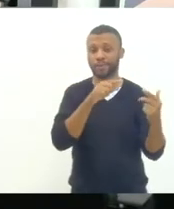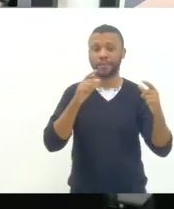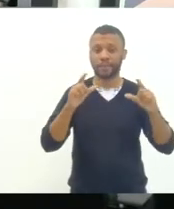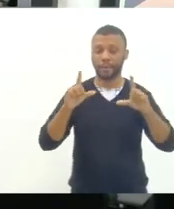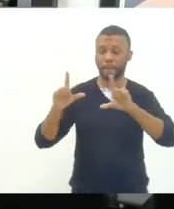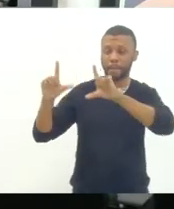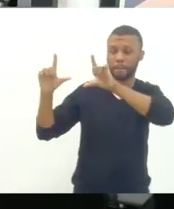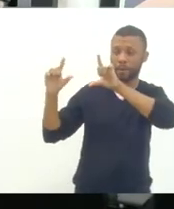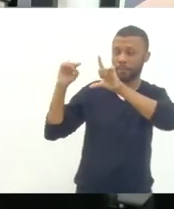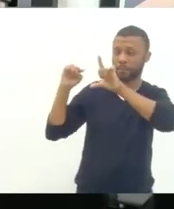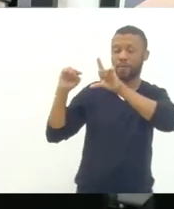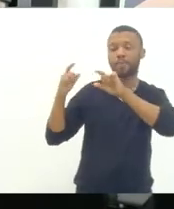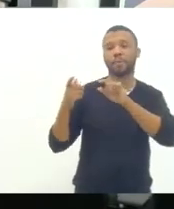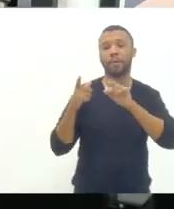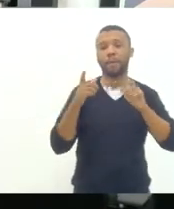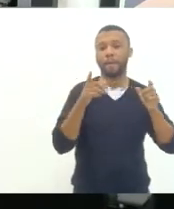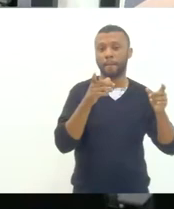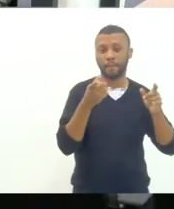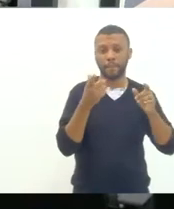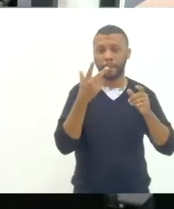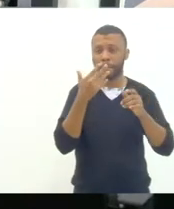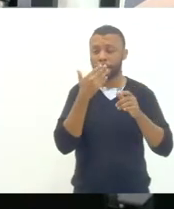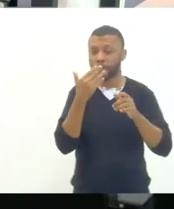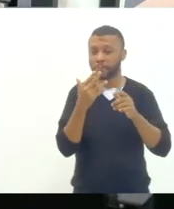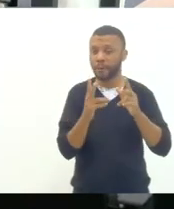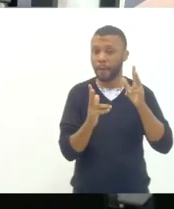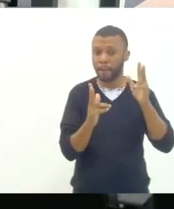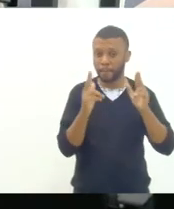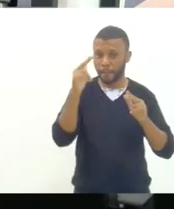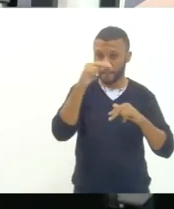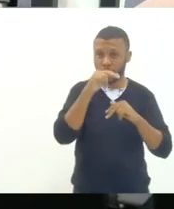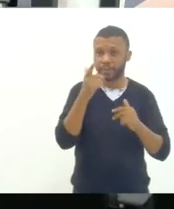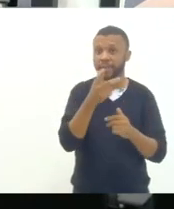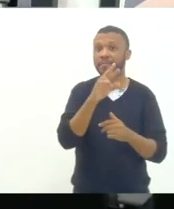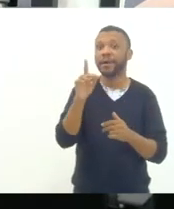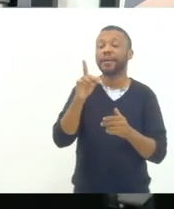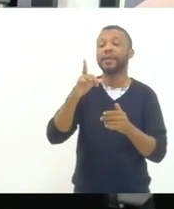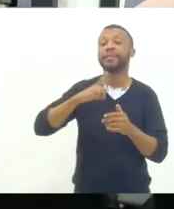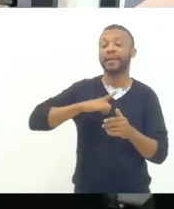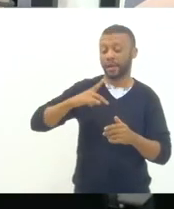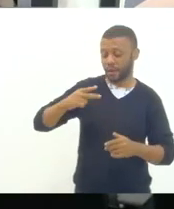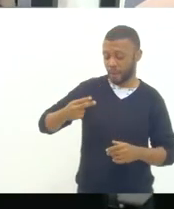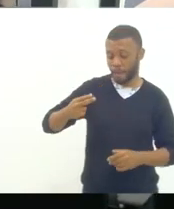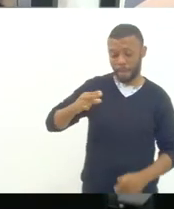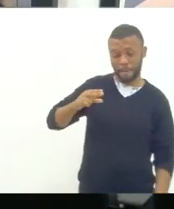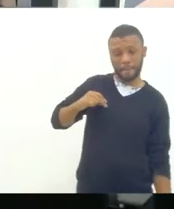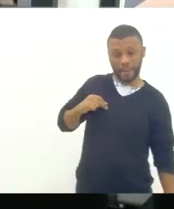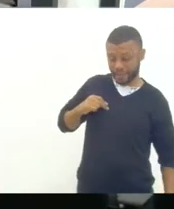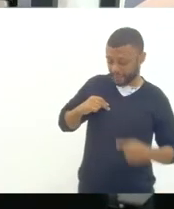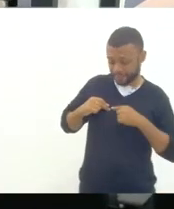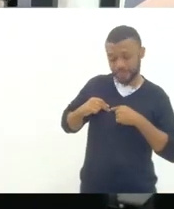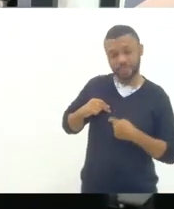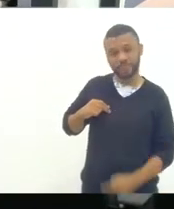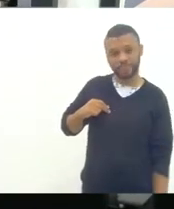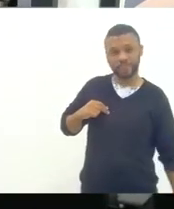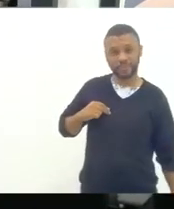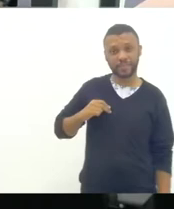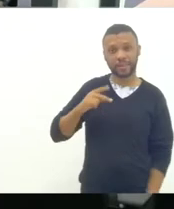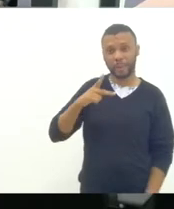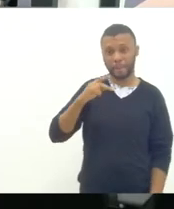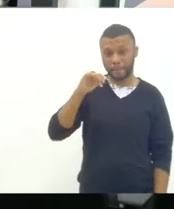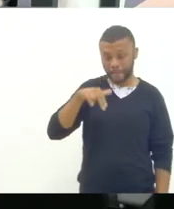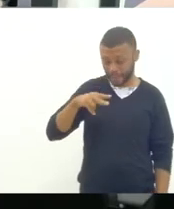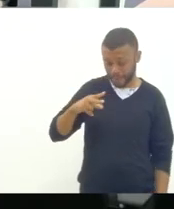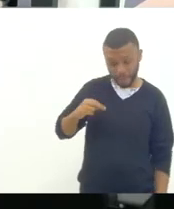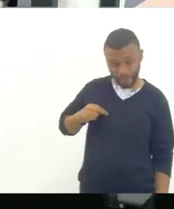para eu enquadrar e botar lá no meu gabinete deputado o senhor vai ganhar o PIN o PIN já está aqui o PIN já está aqui Maria Tereza já está